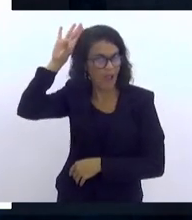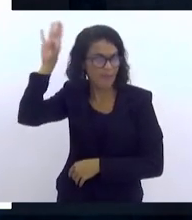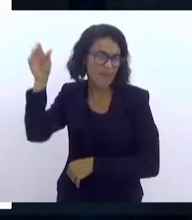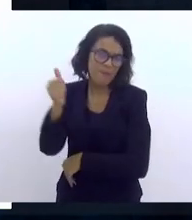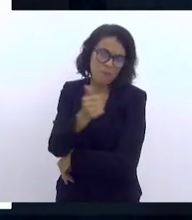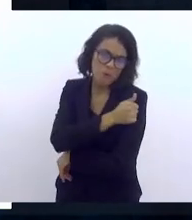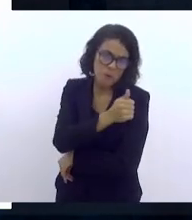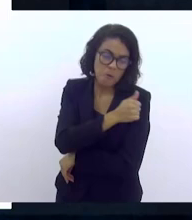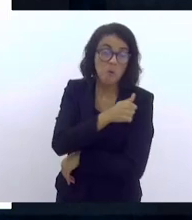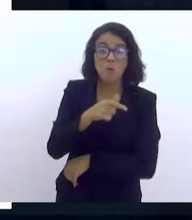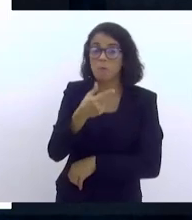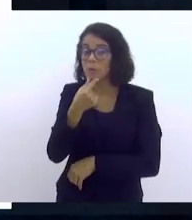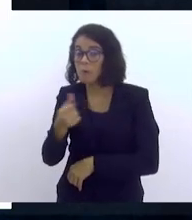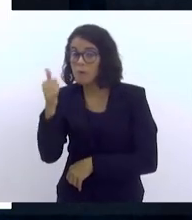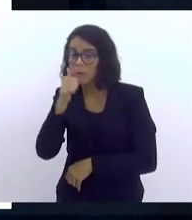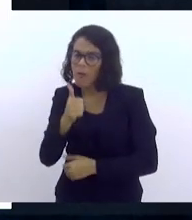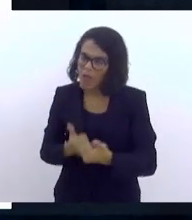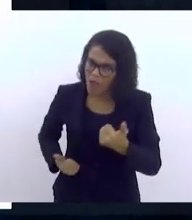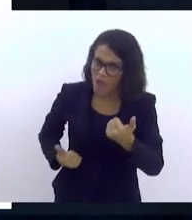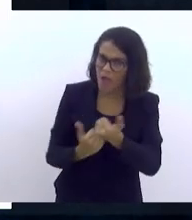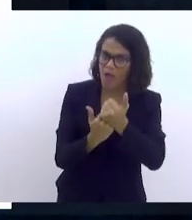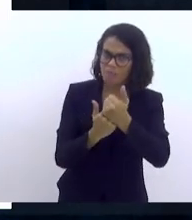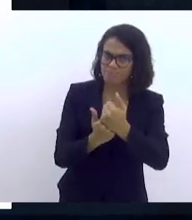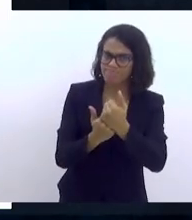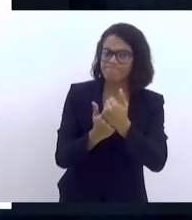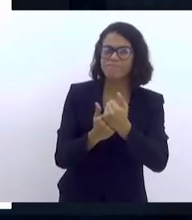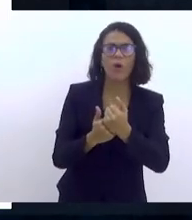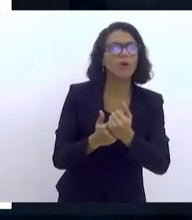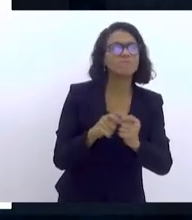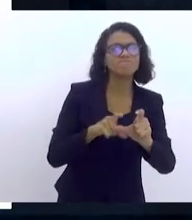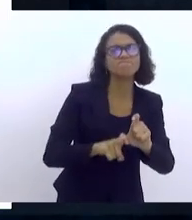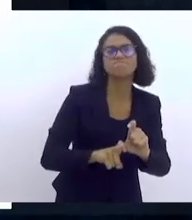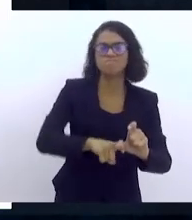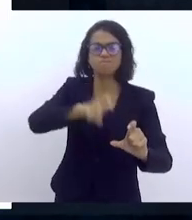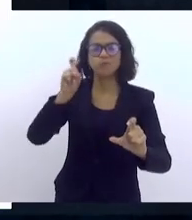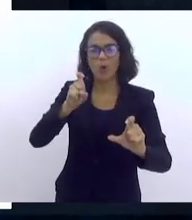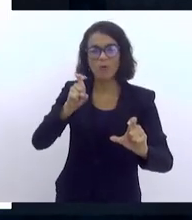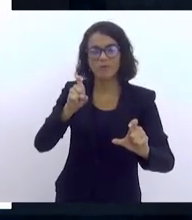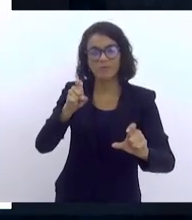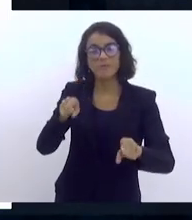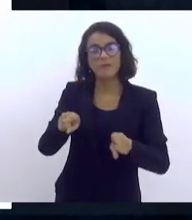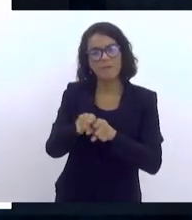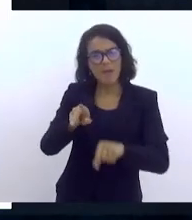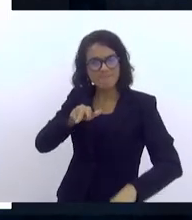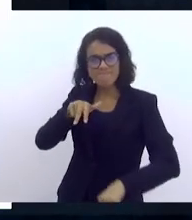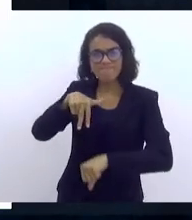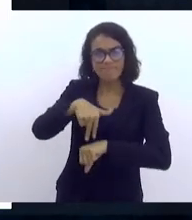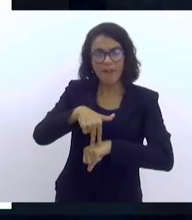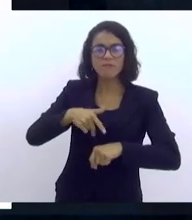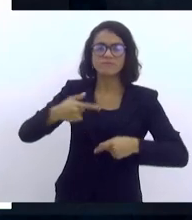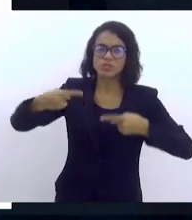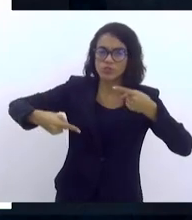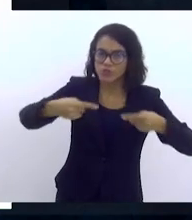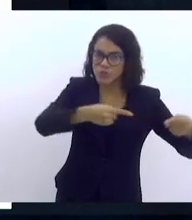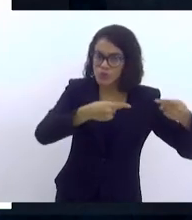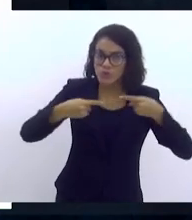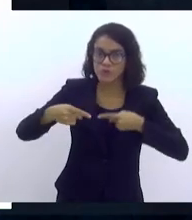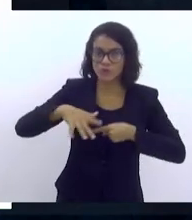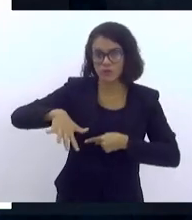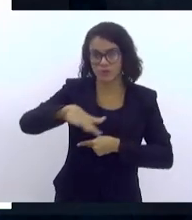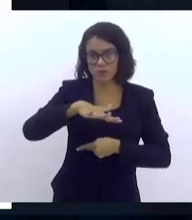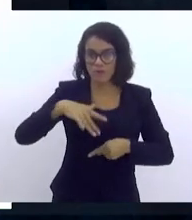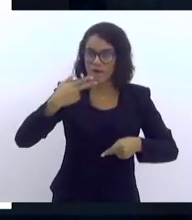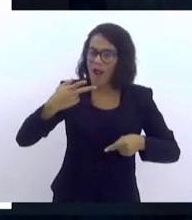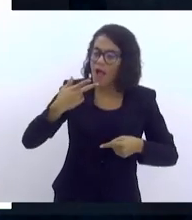têm que ser apoiados para se empoderar e para ter espaços de discussão, espaços de